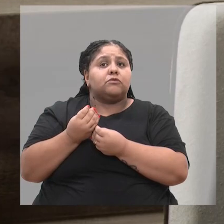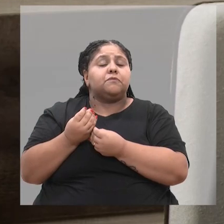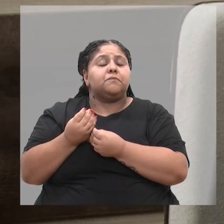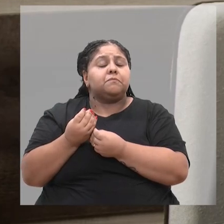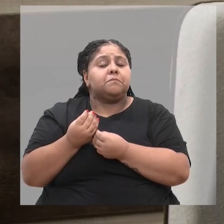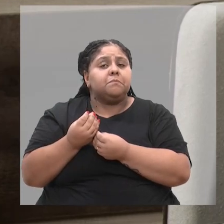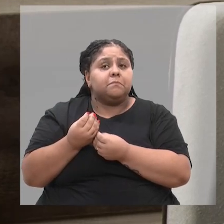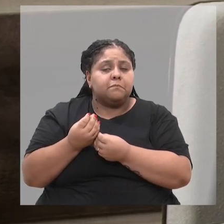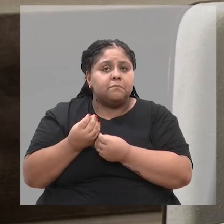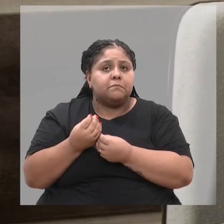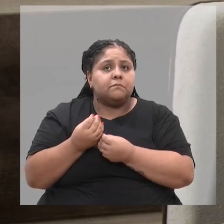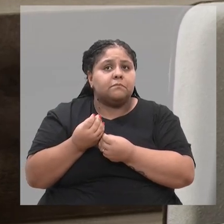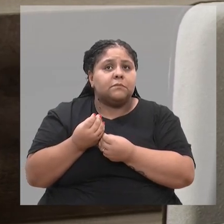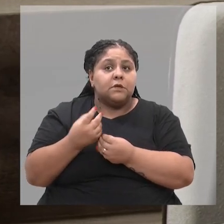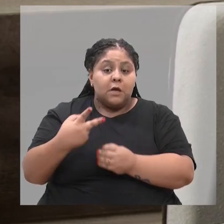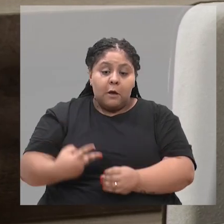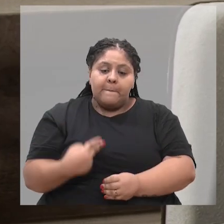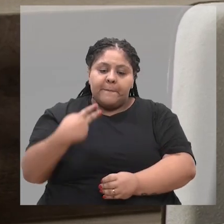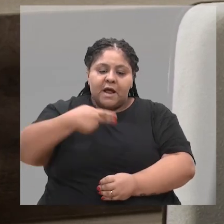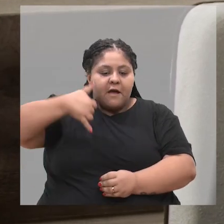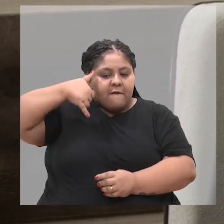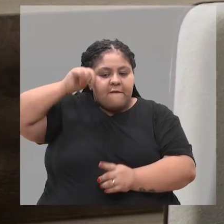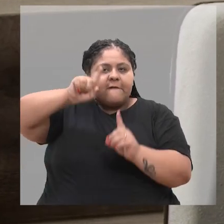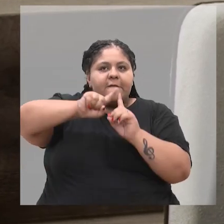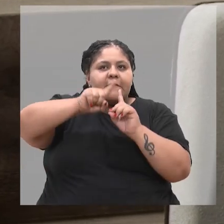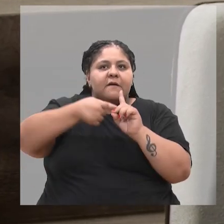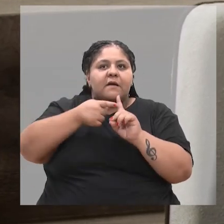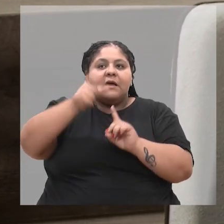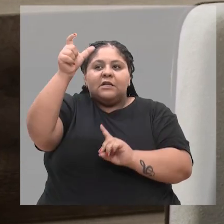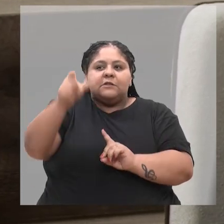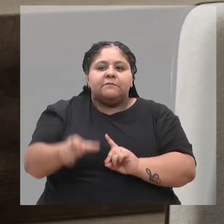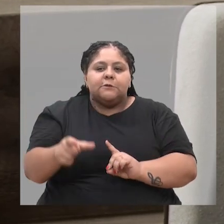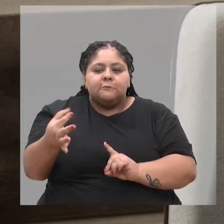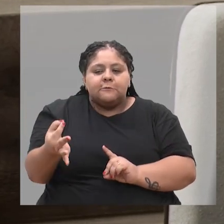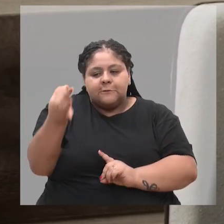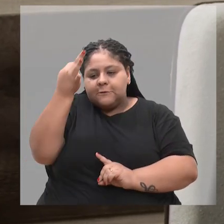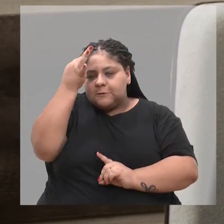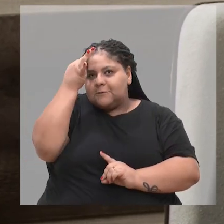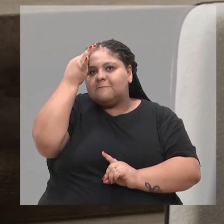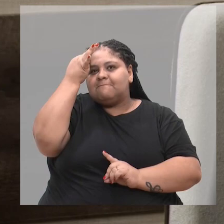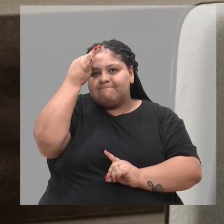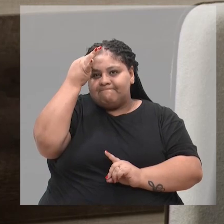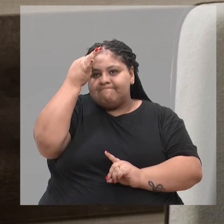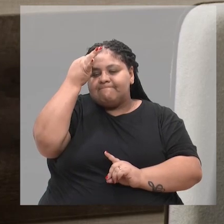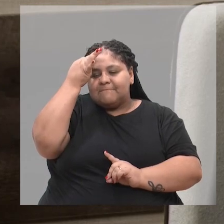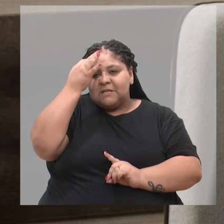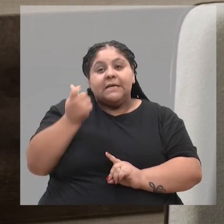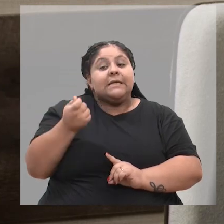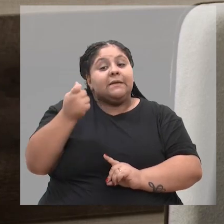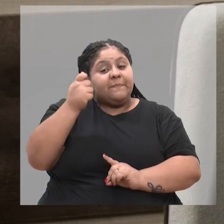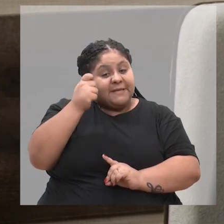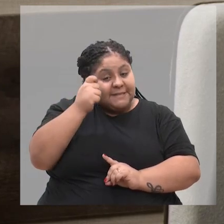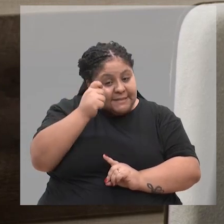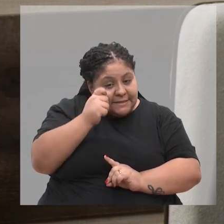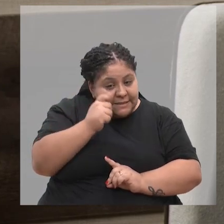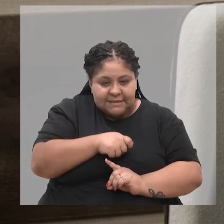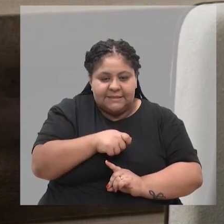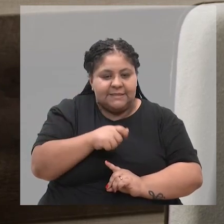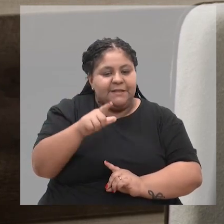hoje me procuram muito para castrar. O pessoal se conscientizou que sem castração